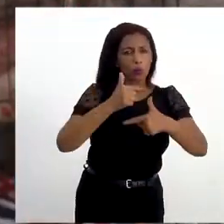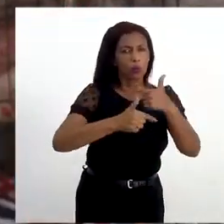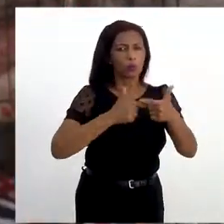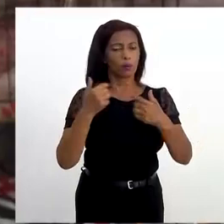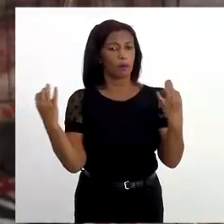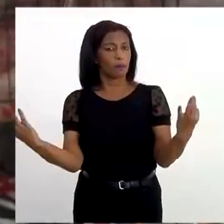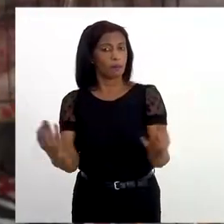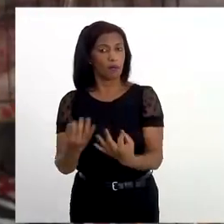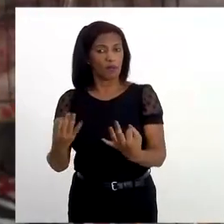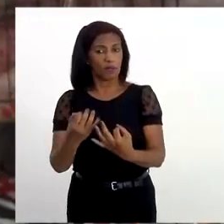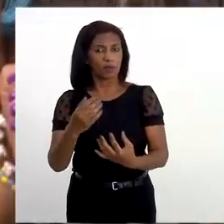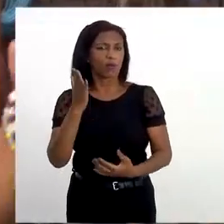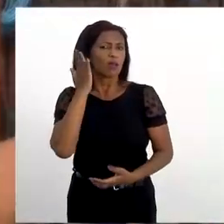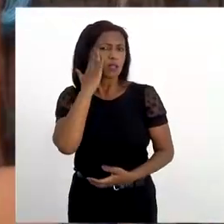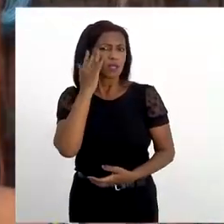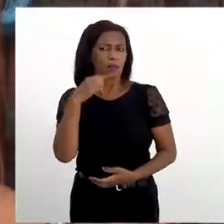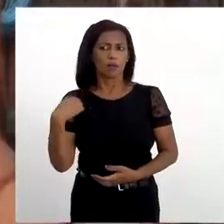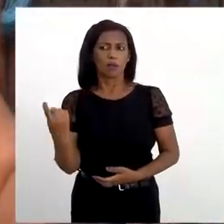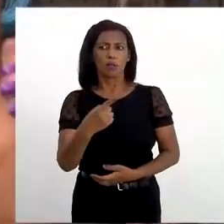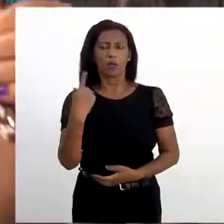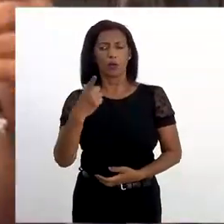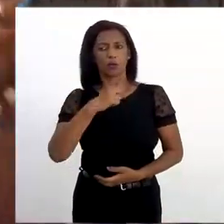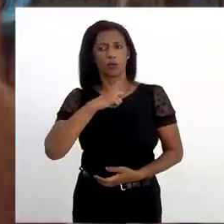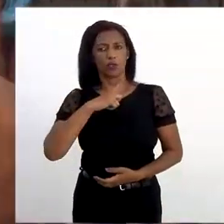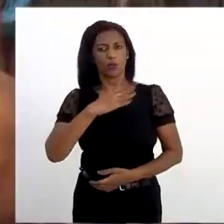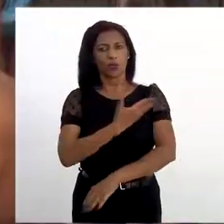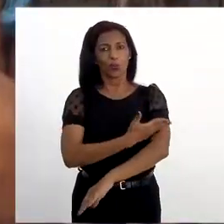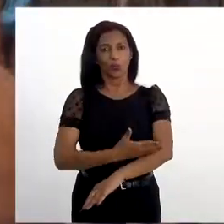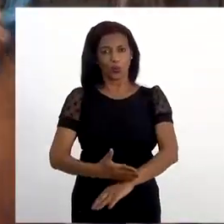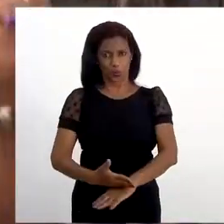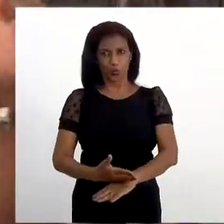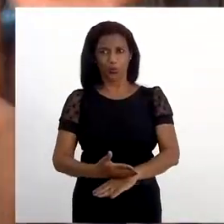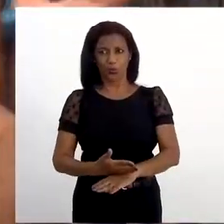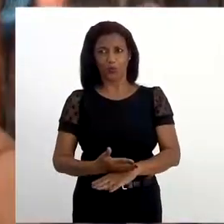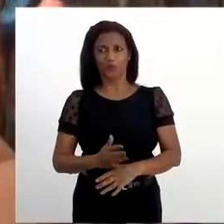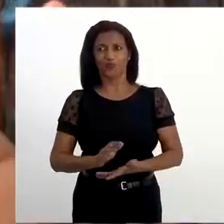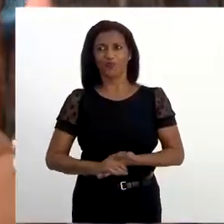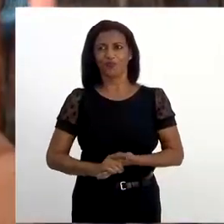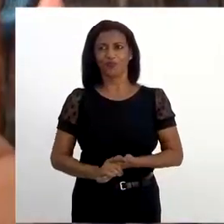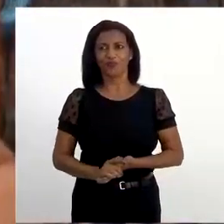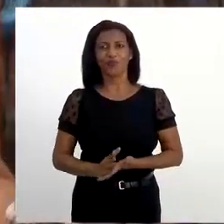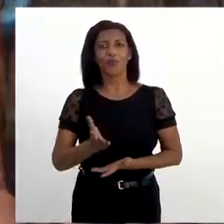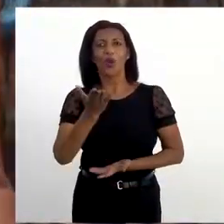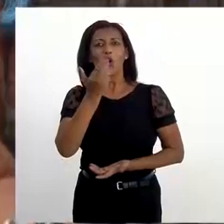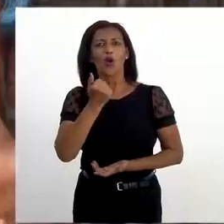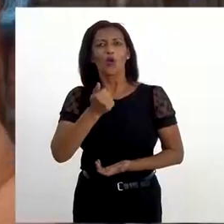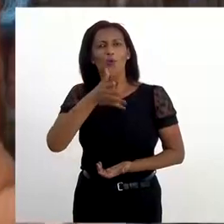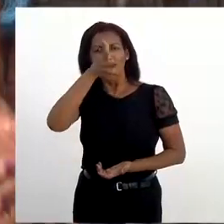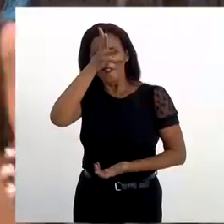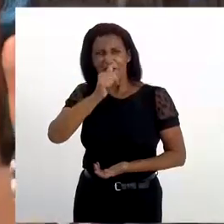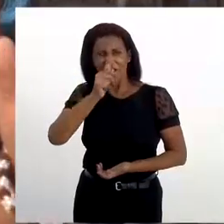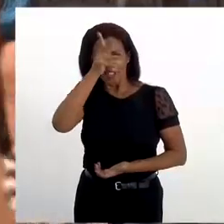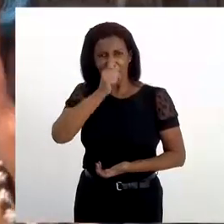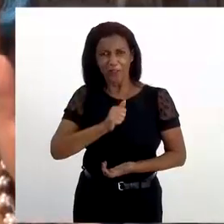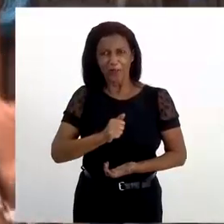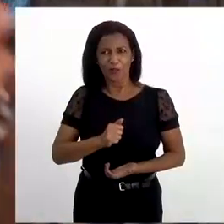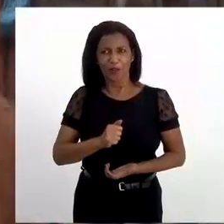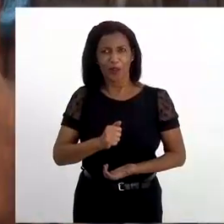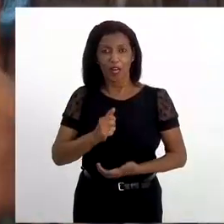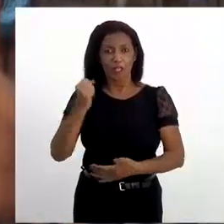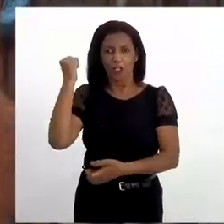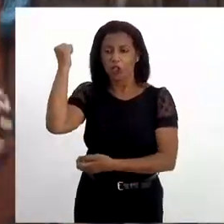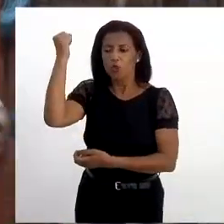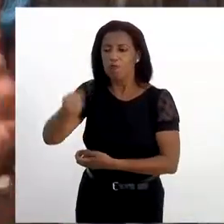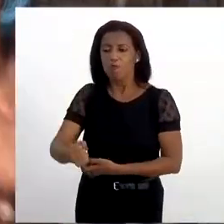e trabalha muito bem feito. Você sabe que nós temos o hábito de comer frango, galinha. A come